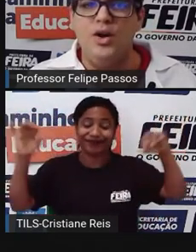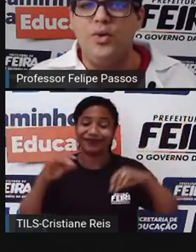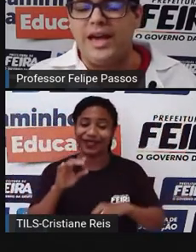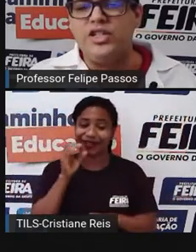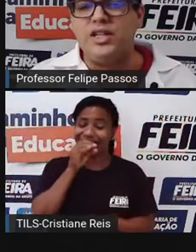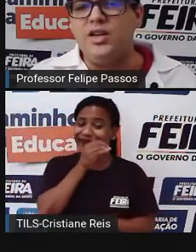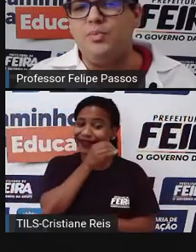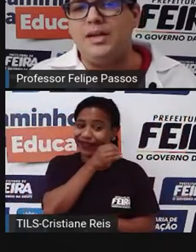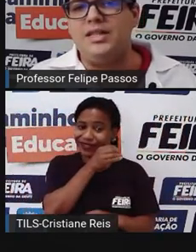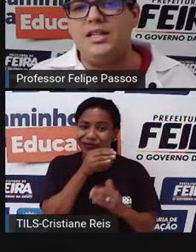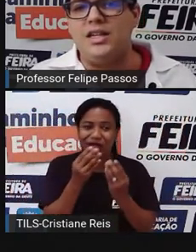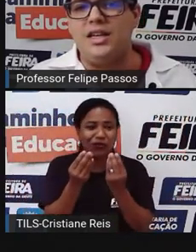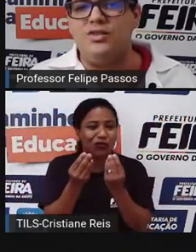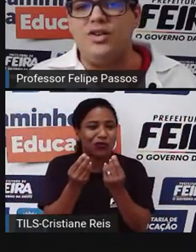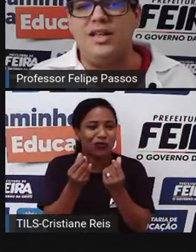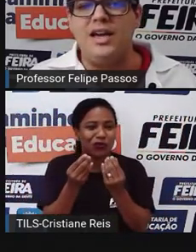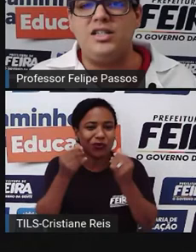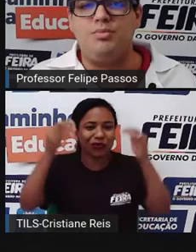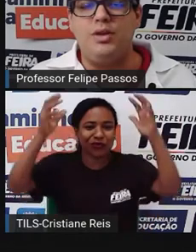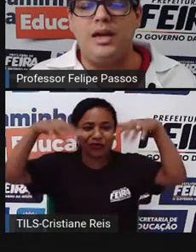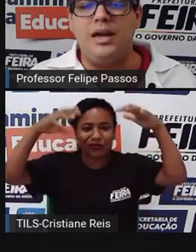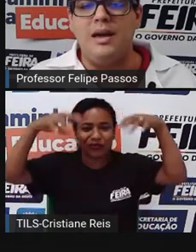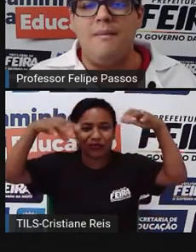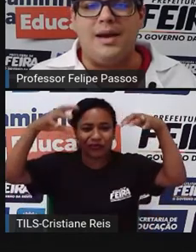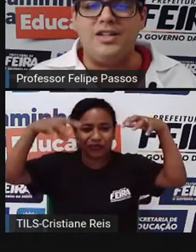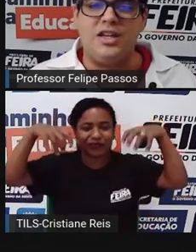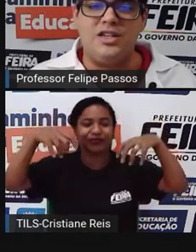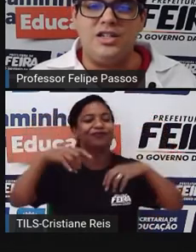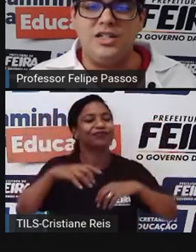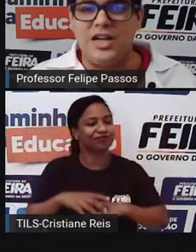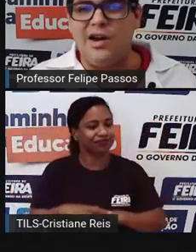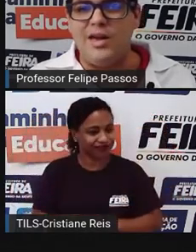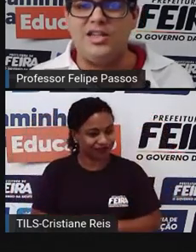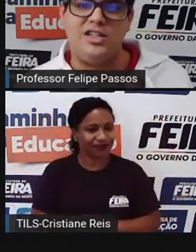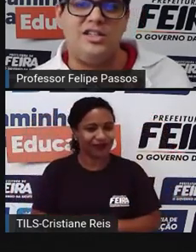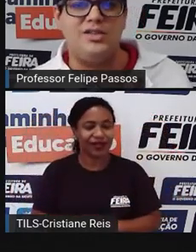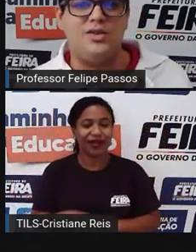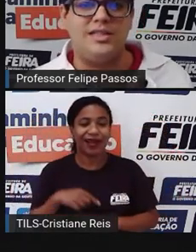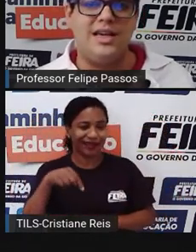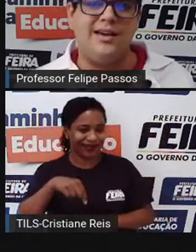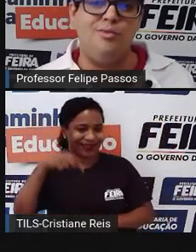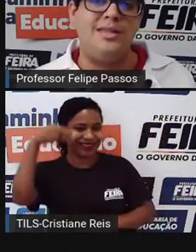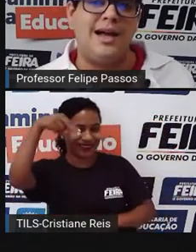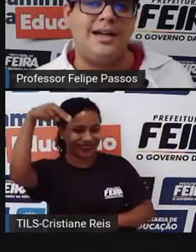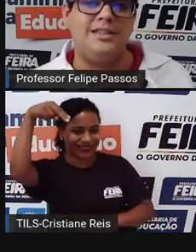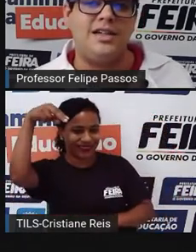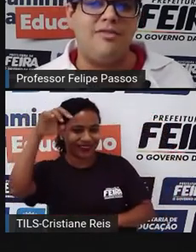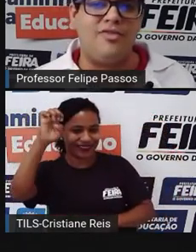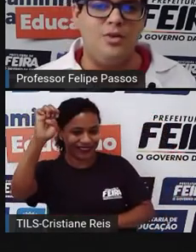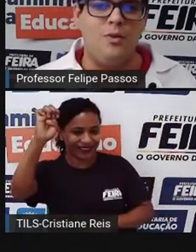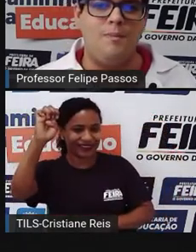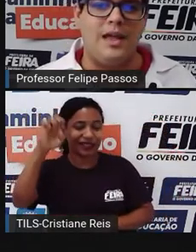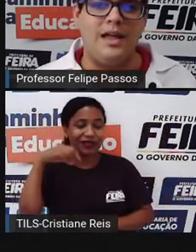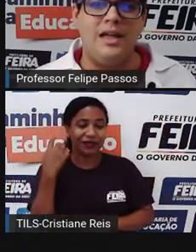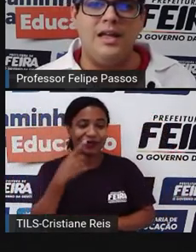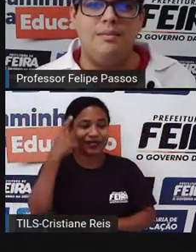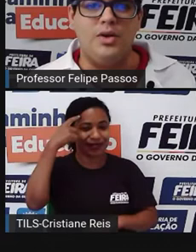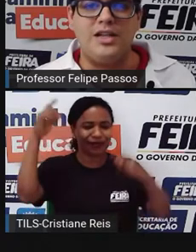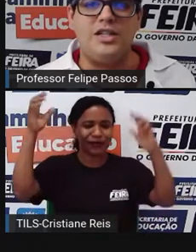úmido. O que é estranho para a gente aqui no Nordeste, porque para a gente, geralmente a gente associa a umidade a frio.